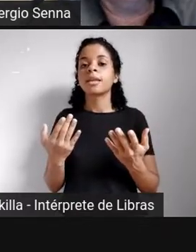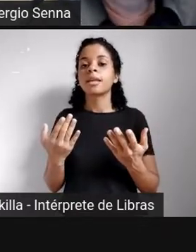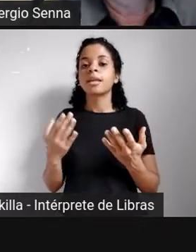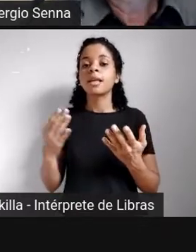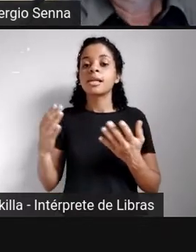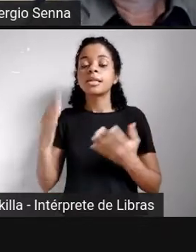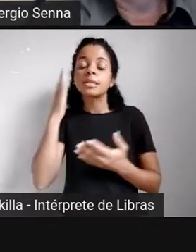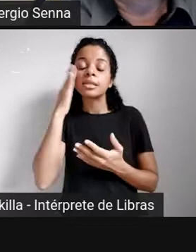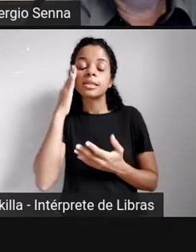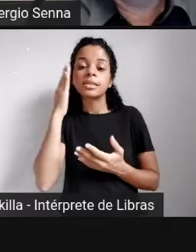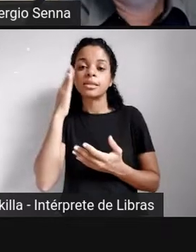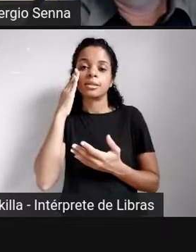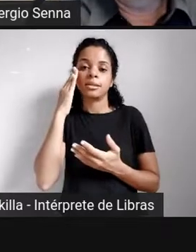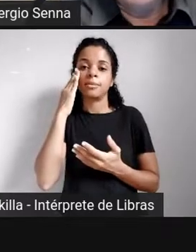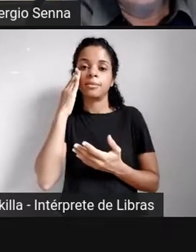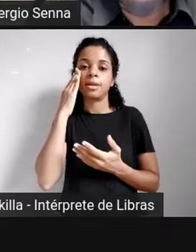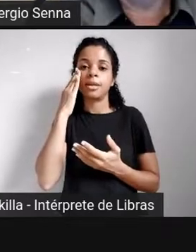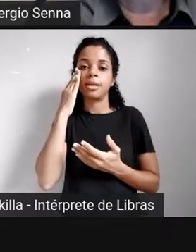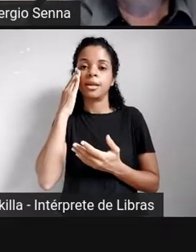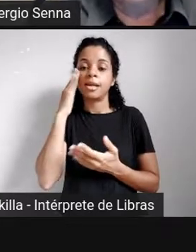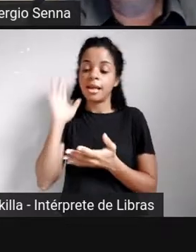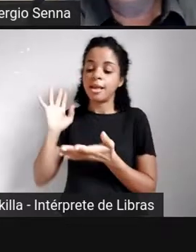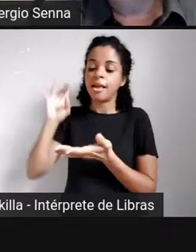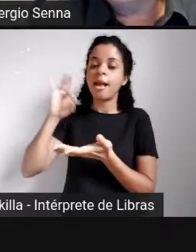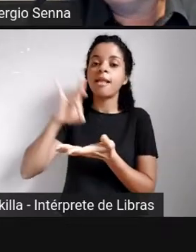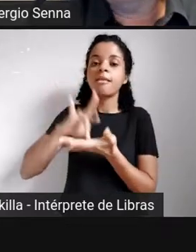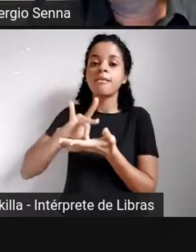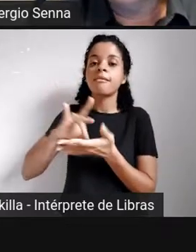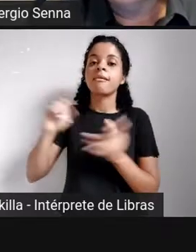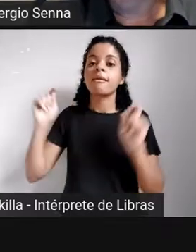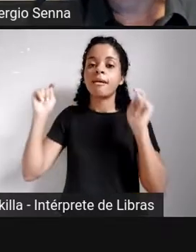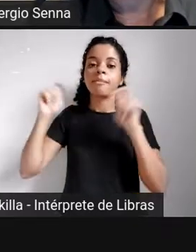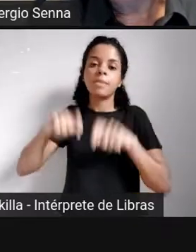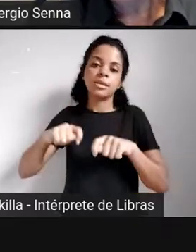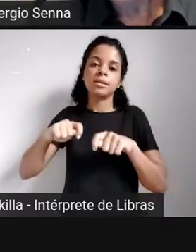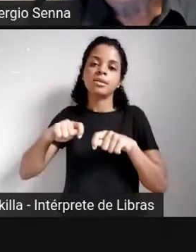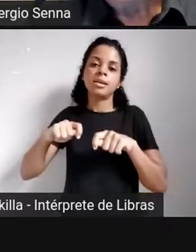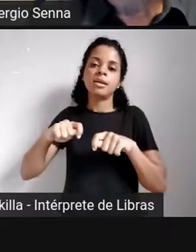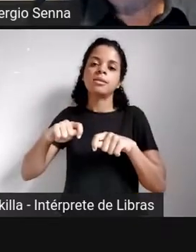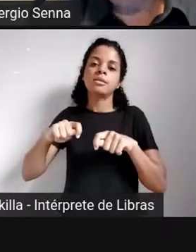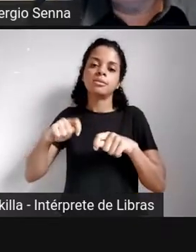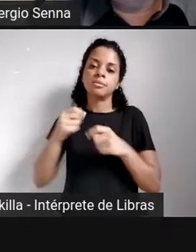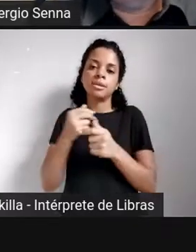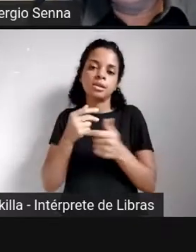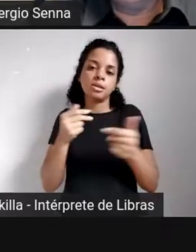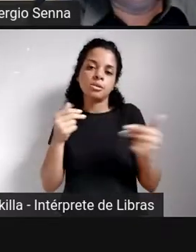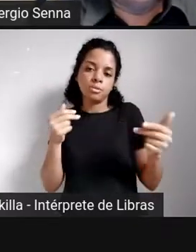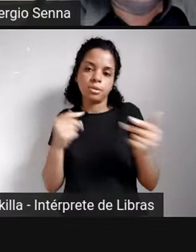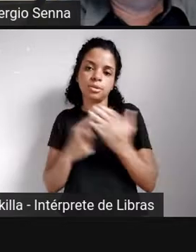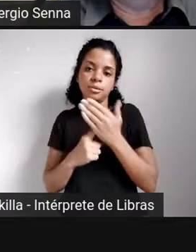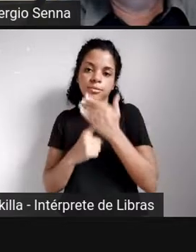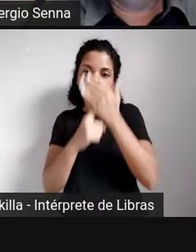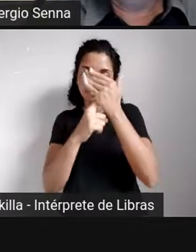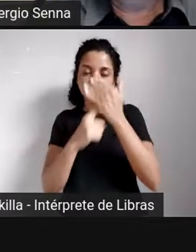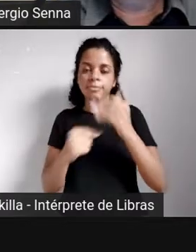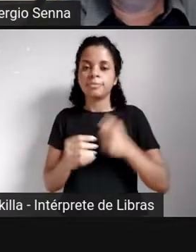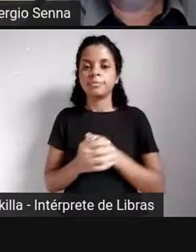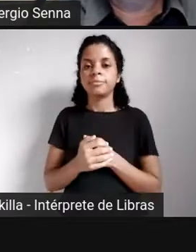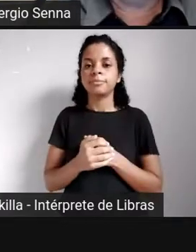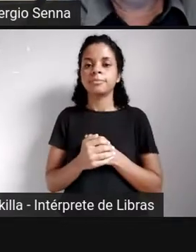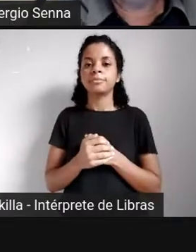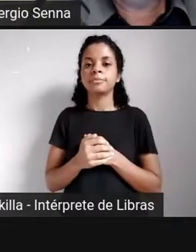tarefa, da real capacidade que isso tem. E eu vou agora detalhar um dos